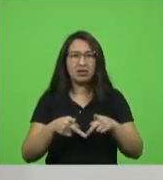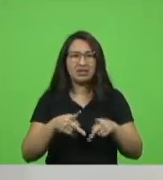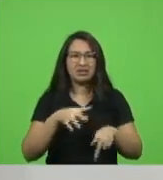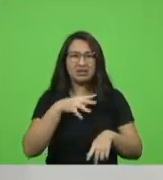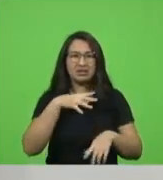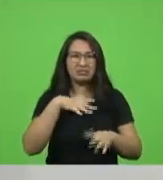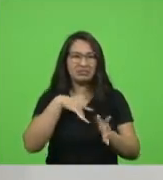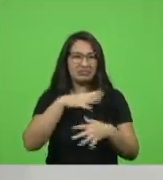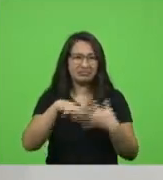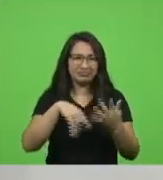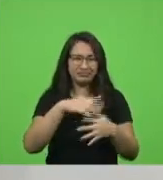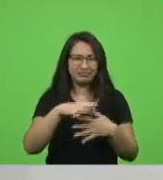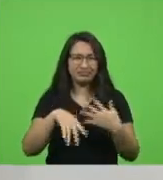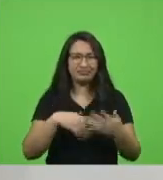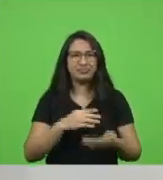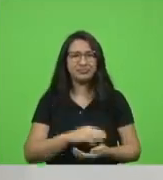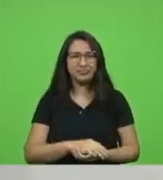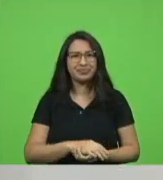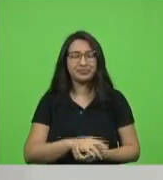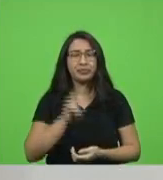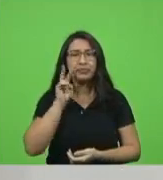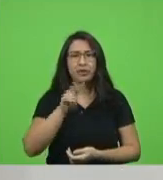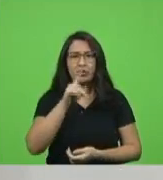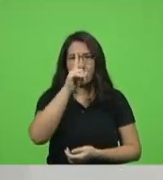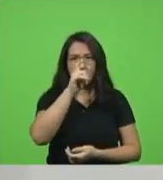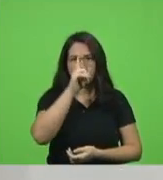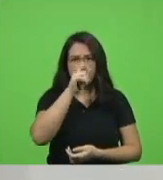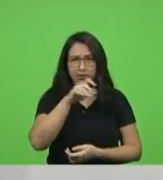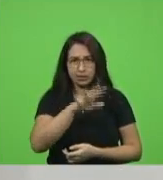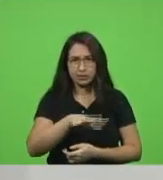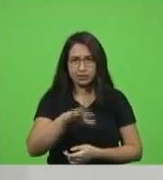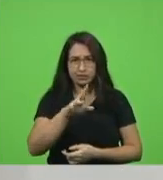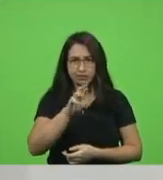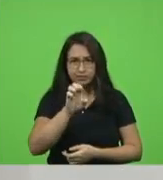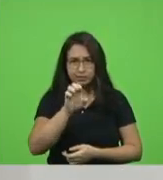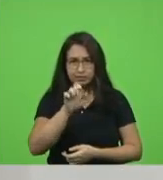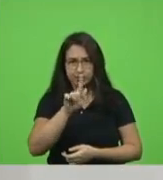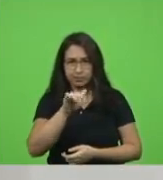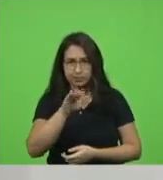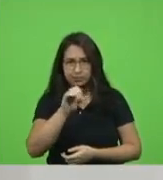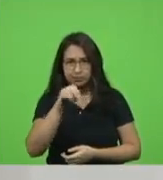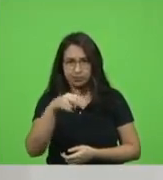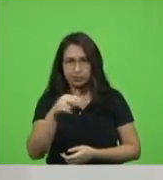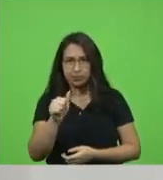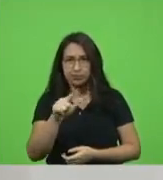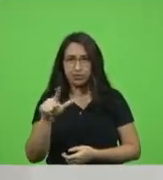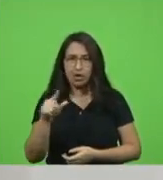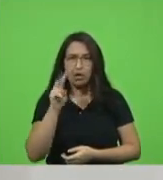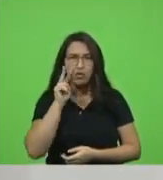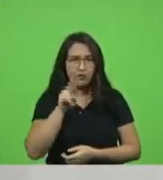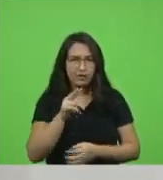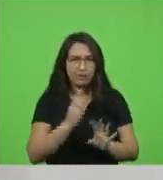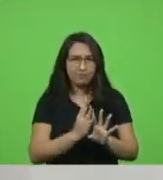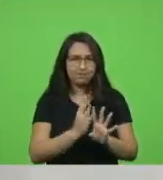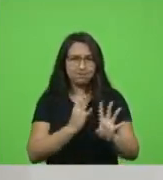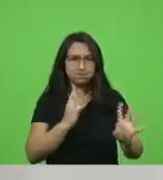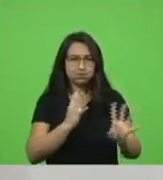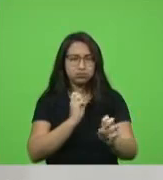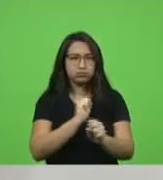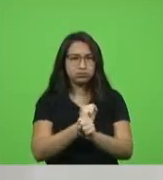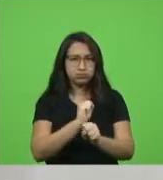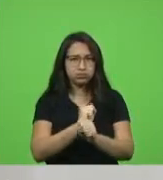estivemos no hospital regional e fomos ver a fila de espera para a